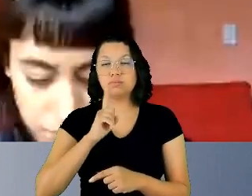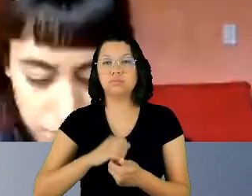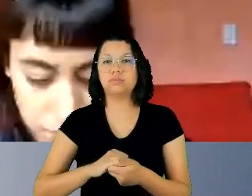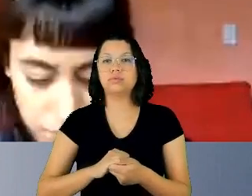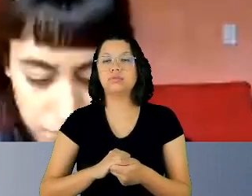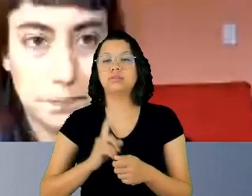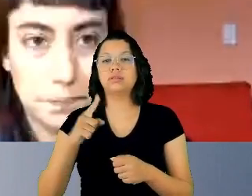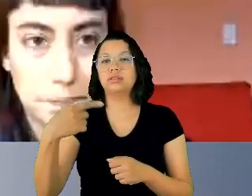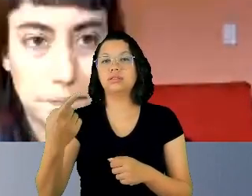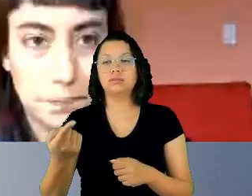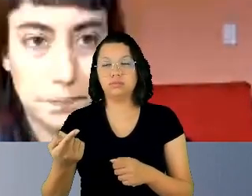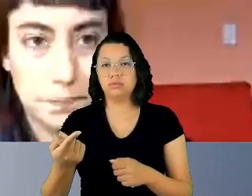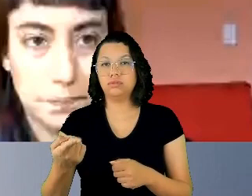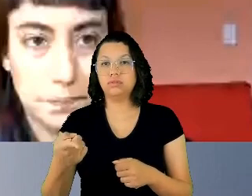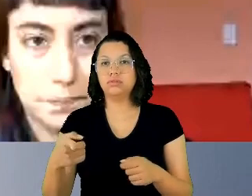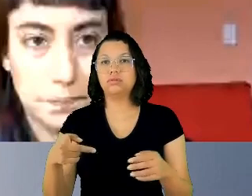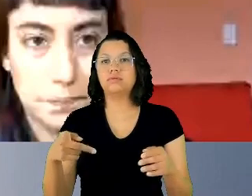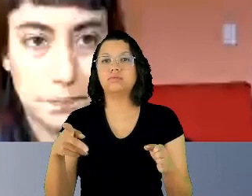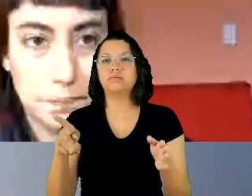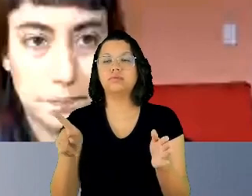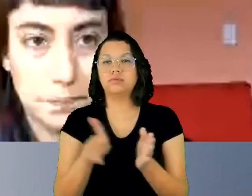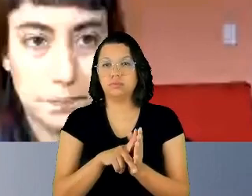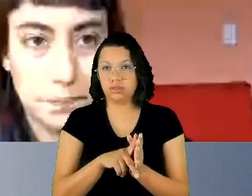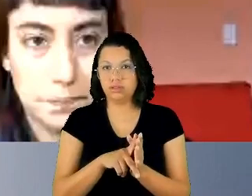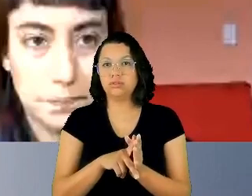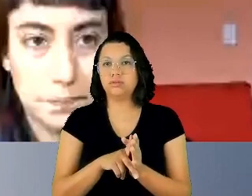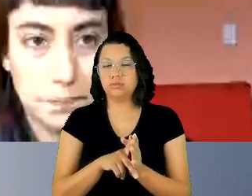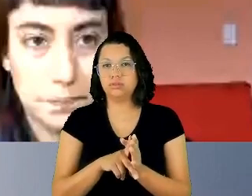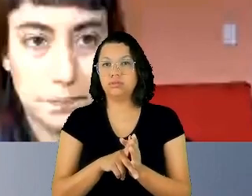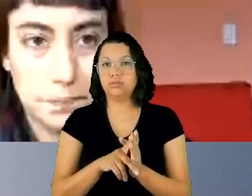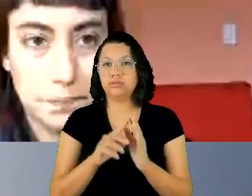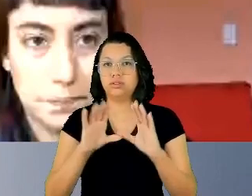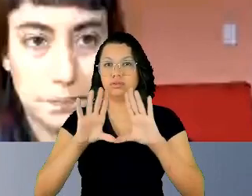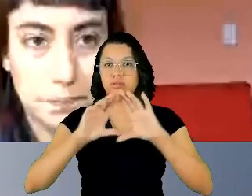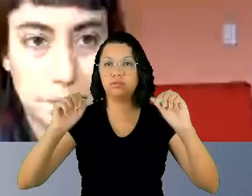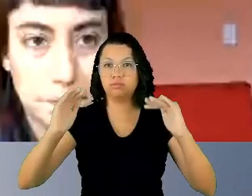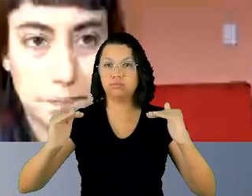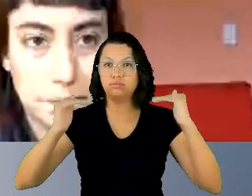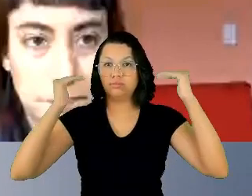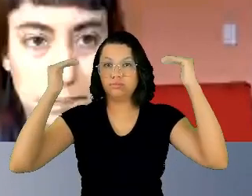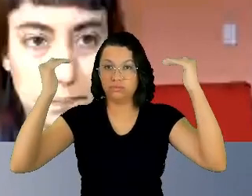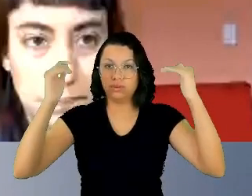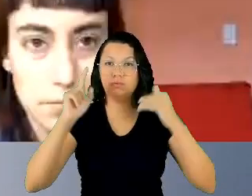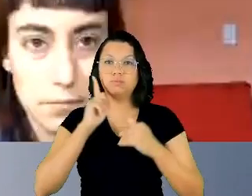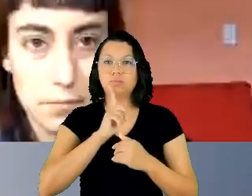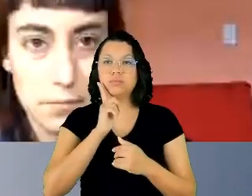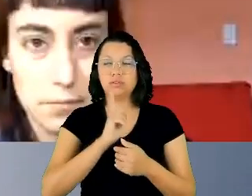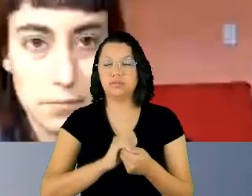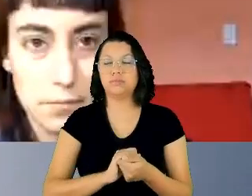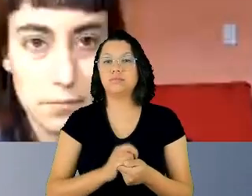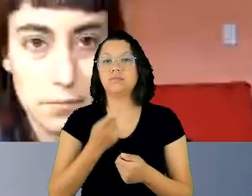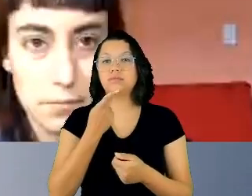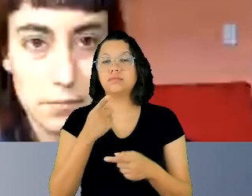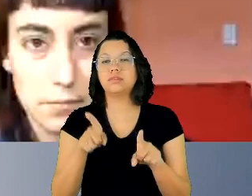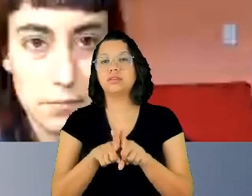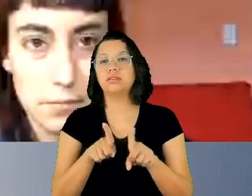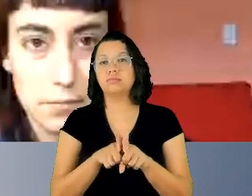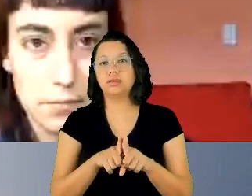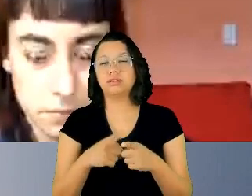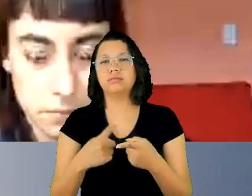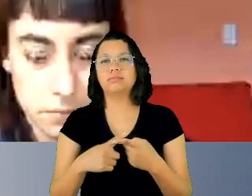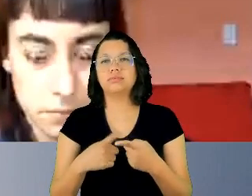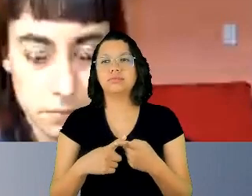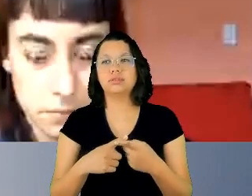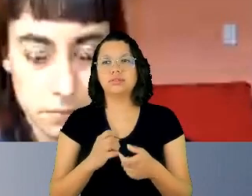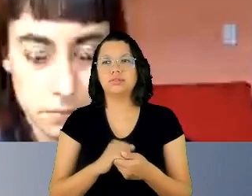como integrante da Suprema Corte de Norte-Americana. E eu destaco porque, justamente, na luta